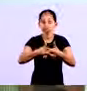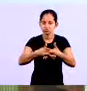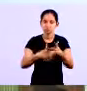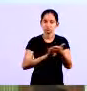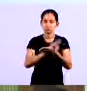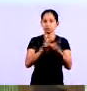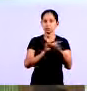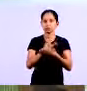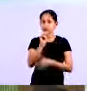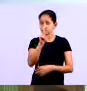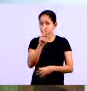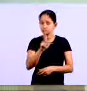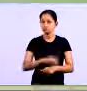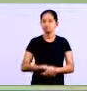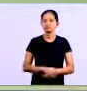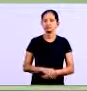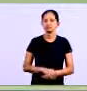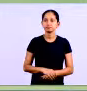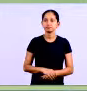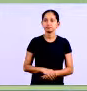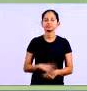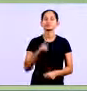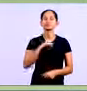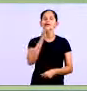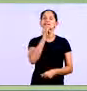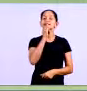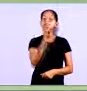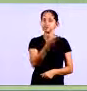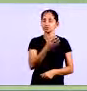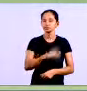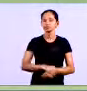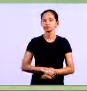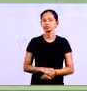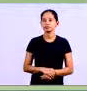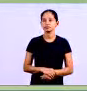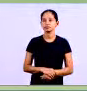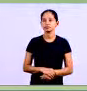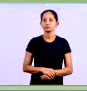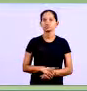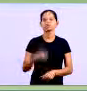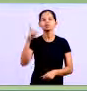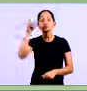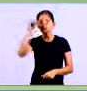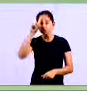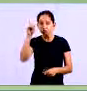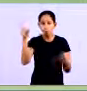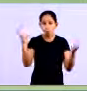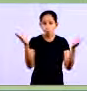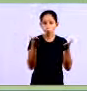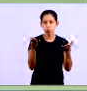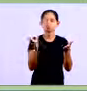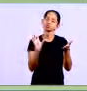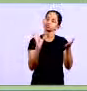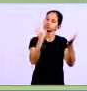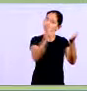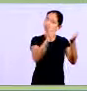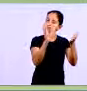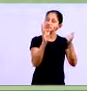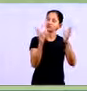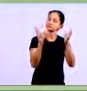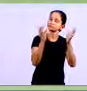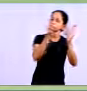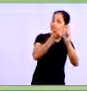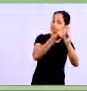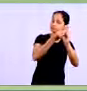dois ali tá então você tem aqui o dia que você está fazendo o lançamento né se for